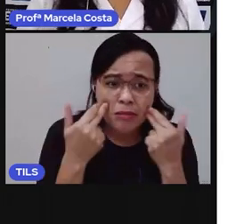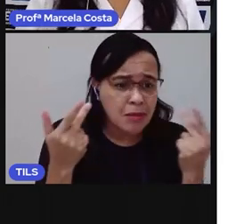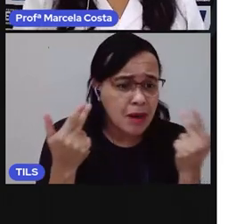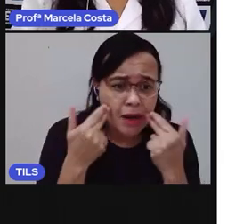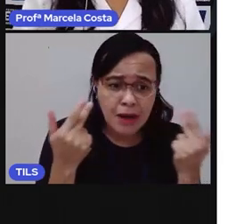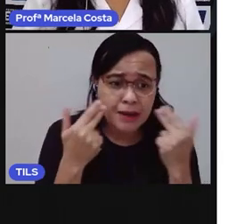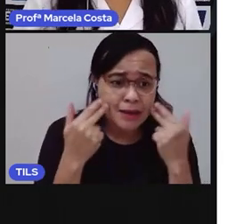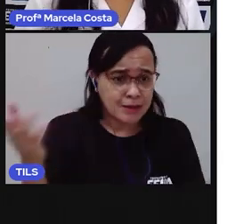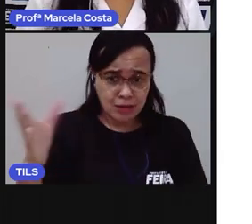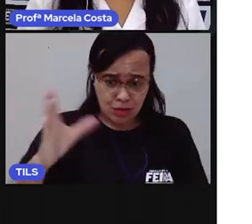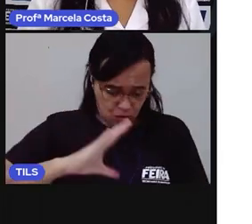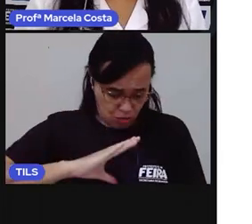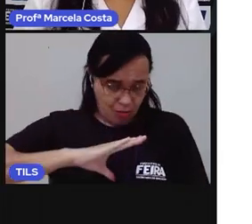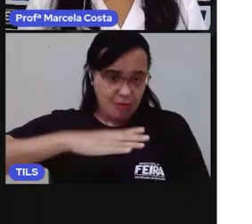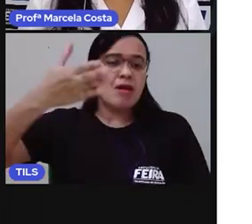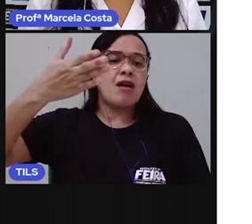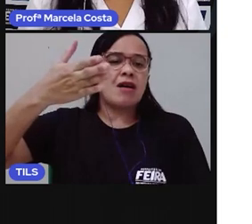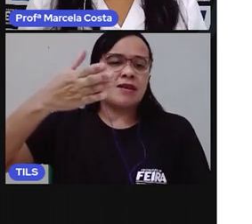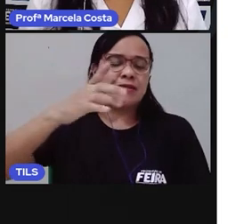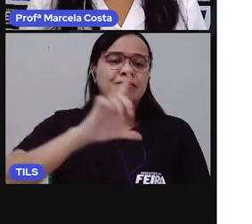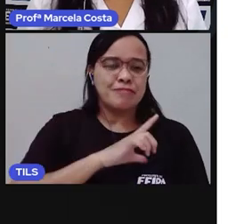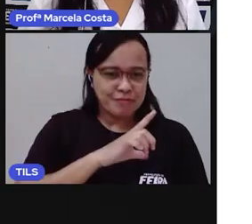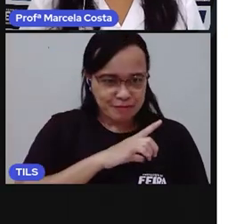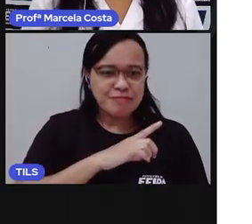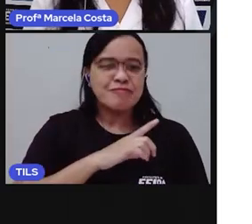corajosa que se conhecia.